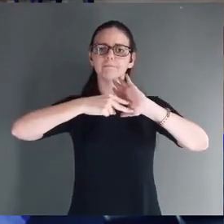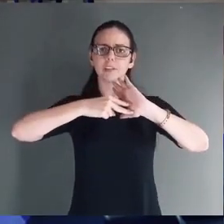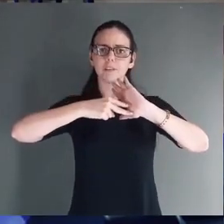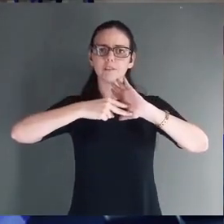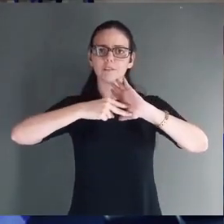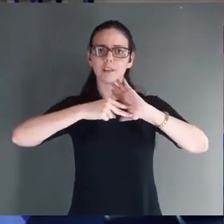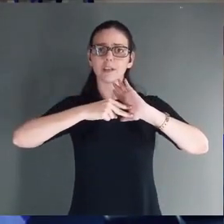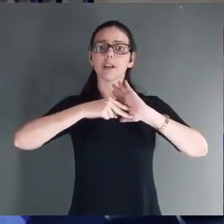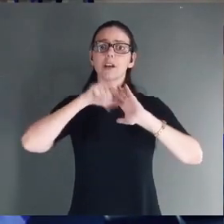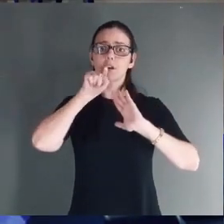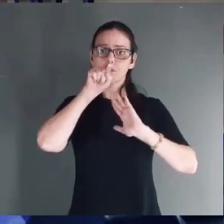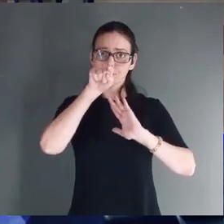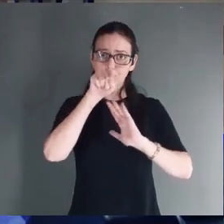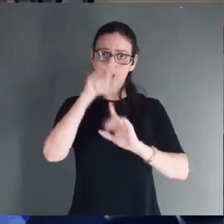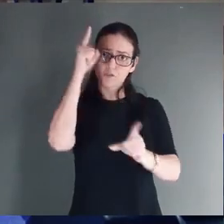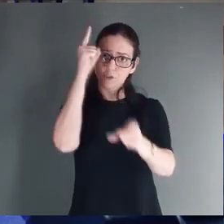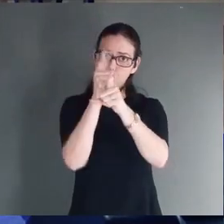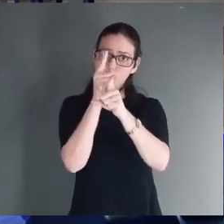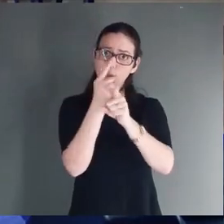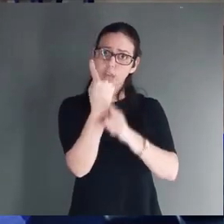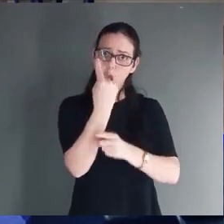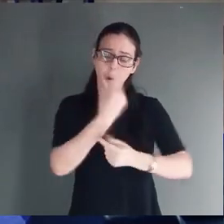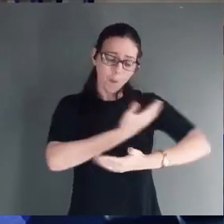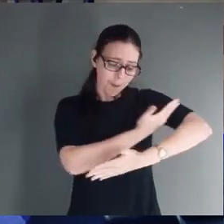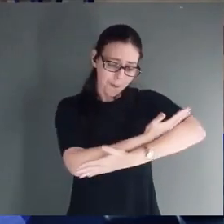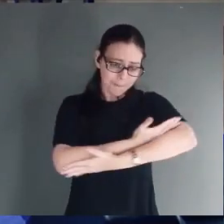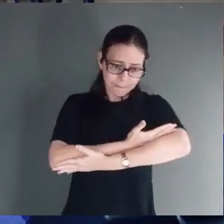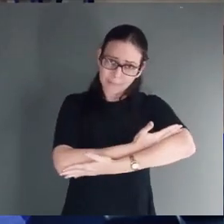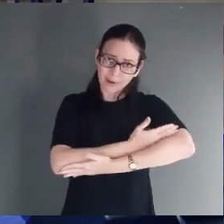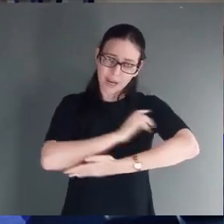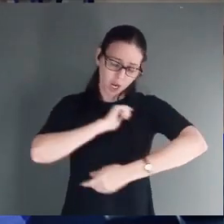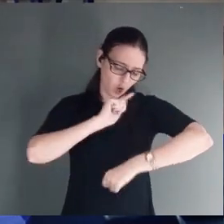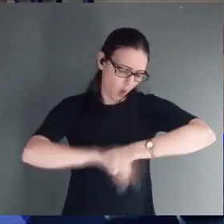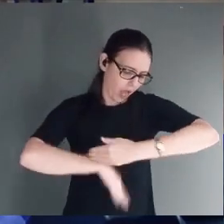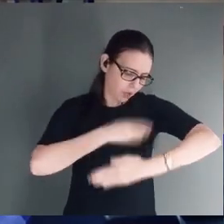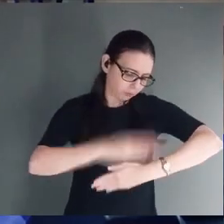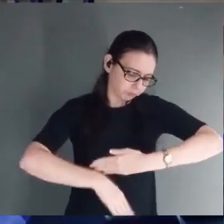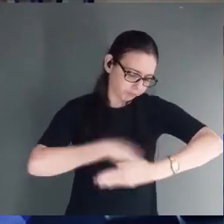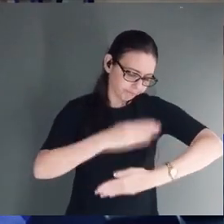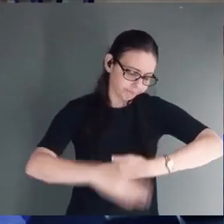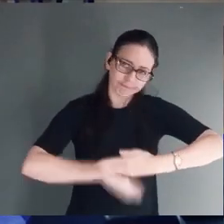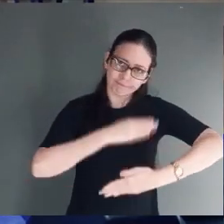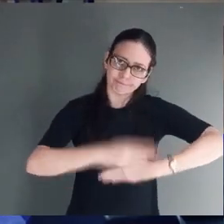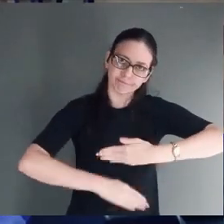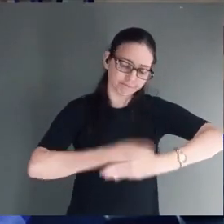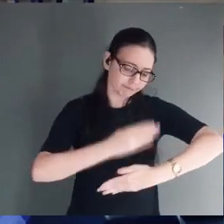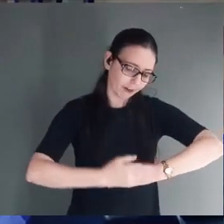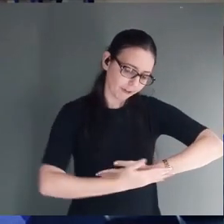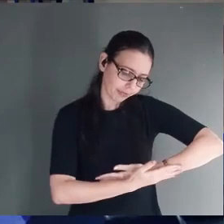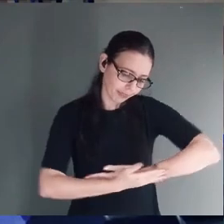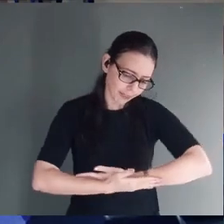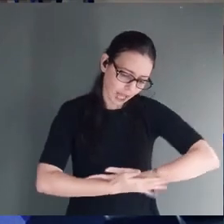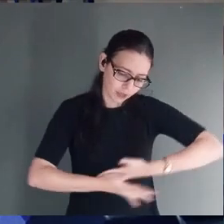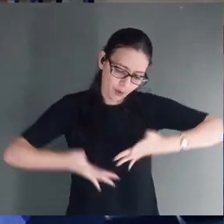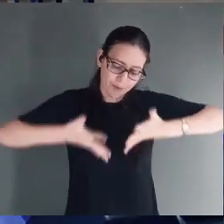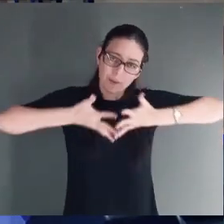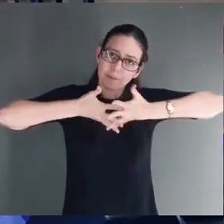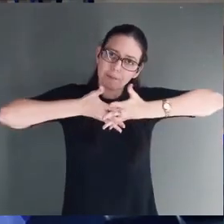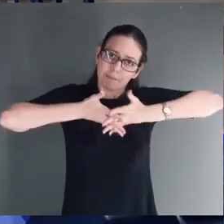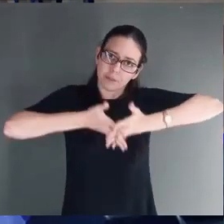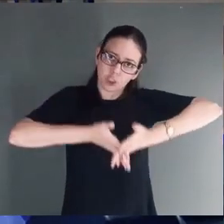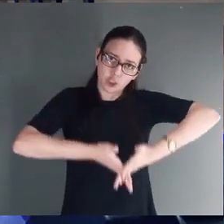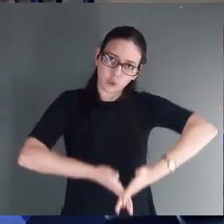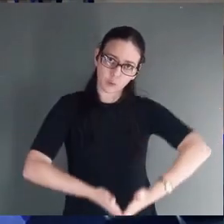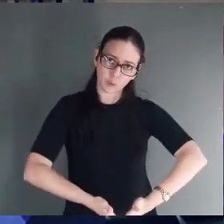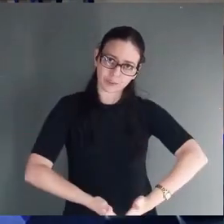encontrarão o bebê envolto em panos, e deitado numa manjedoura.